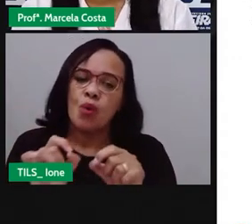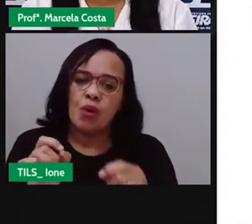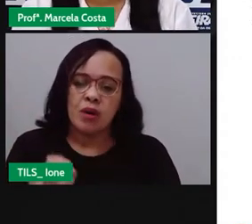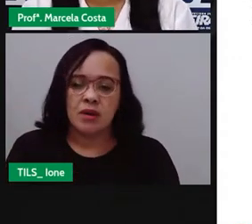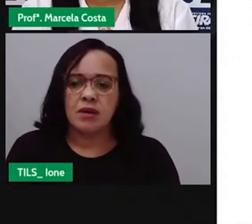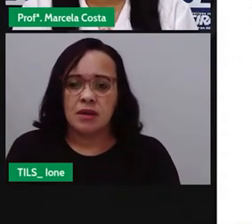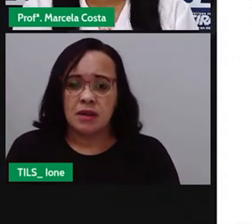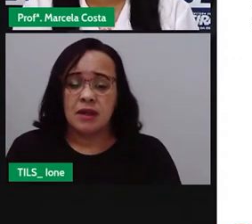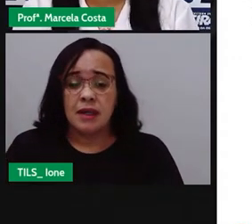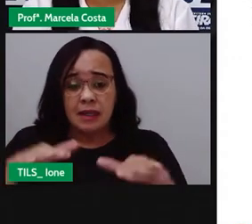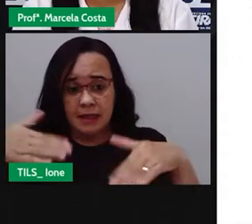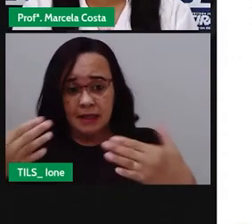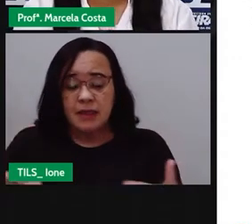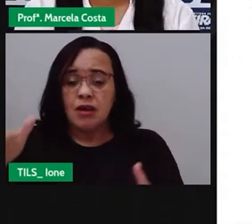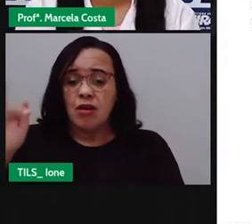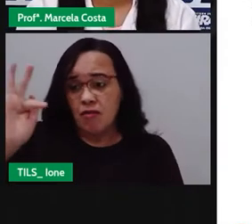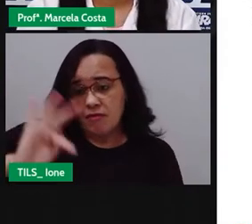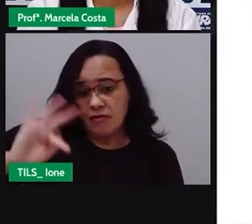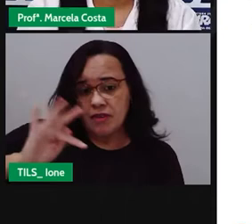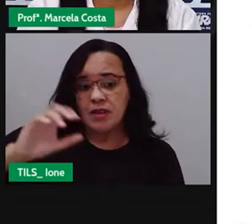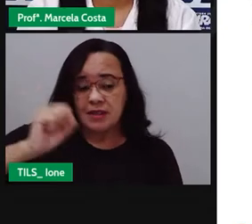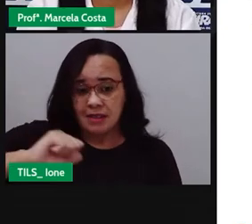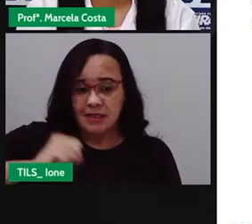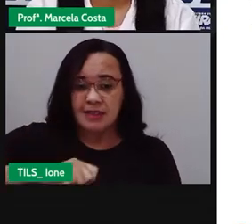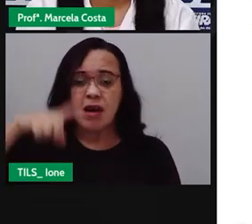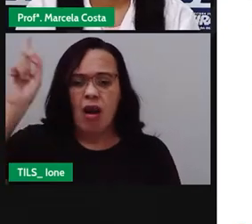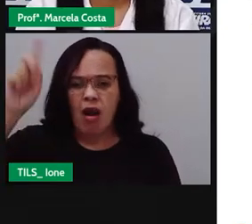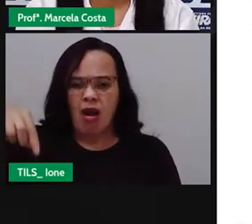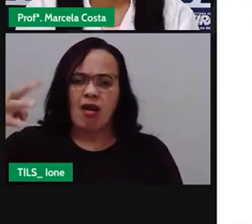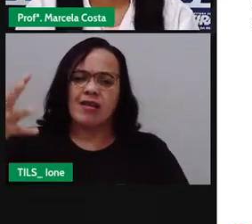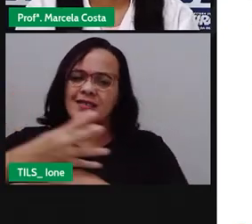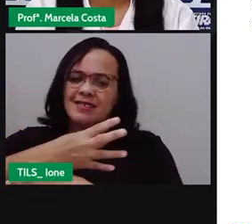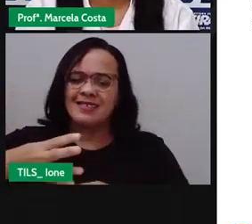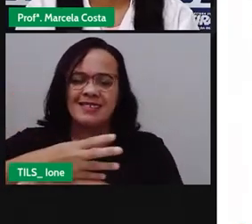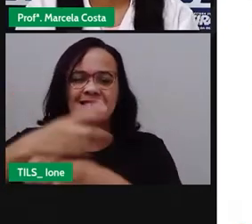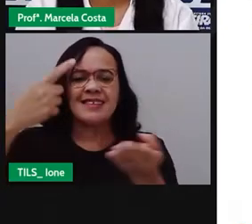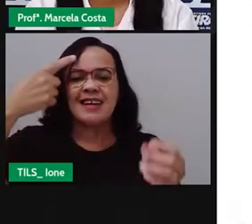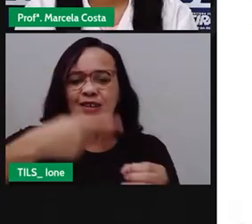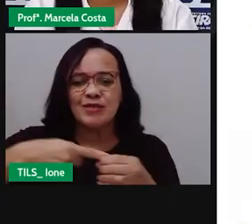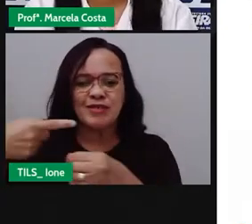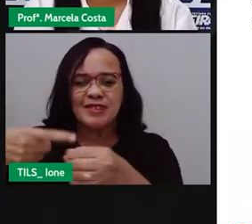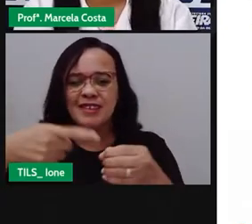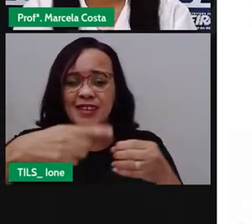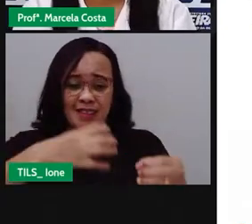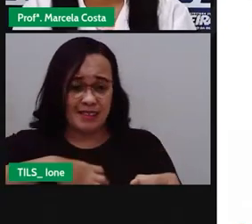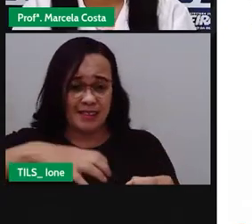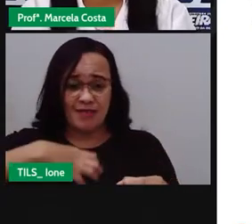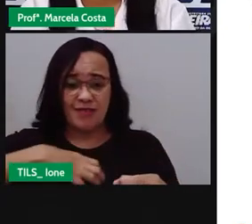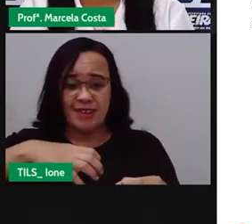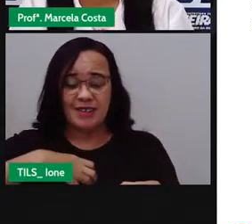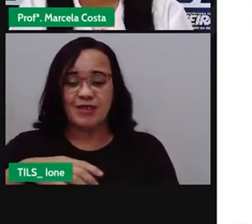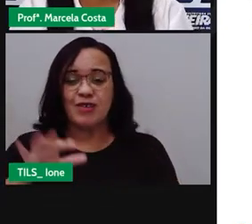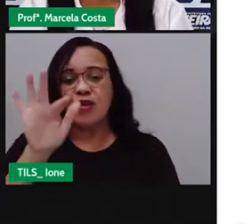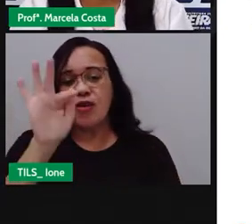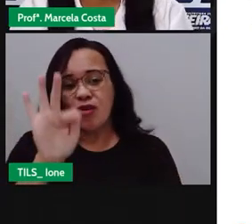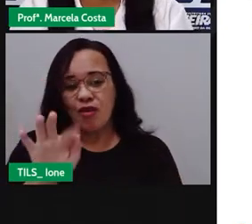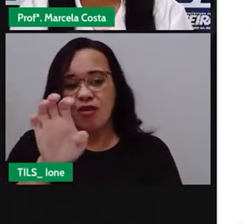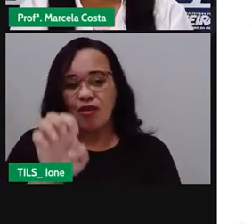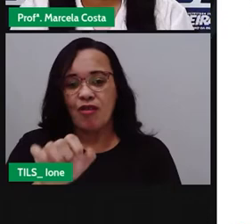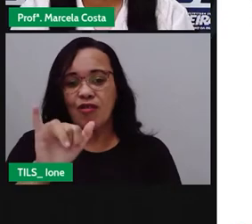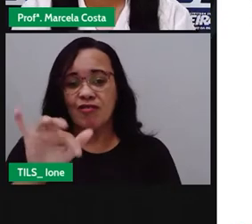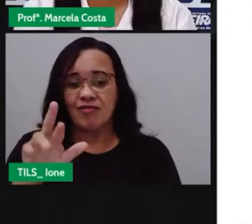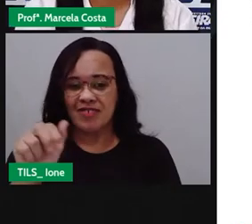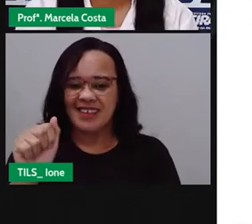Feira de Santana é uma cidade no interior da Bahia e é chamada de Feira pelos índios.